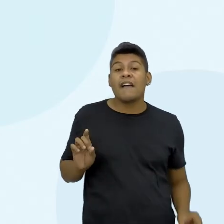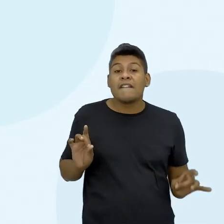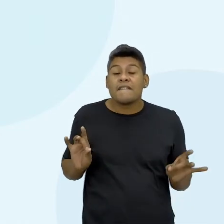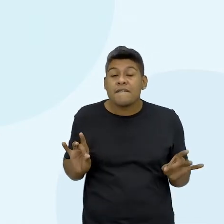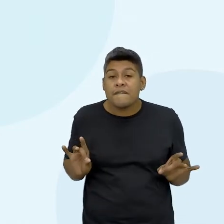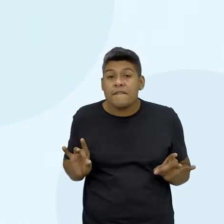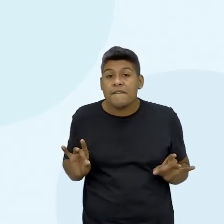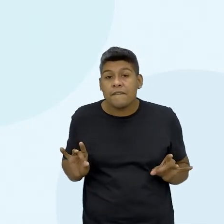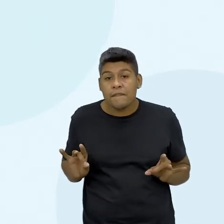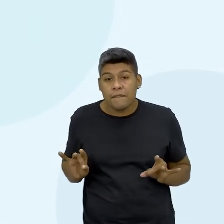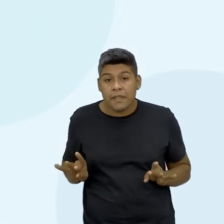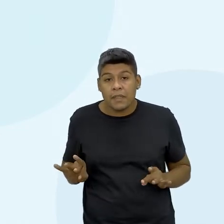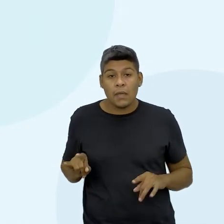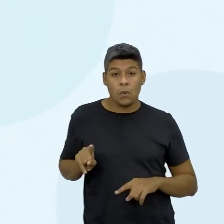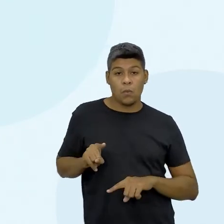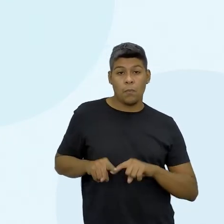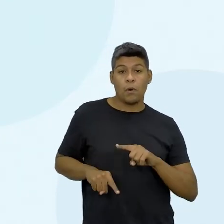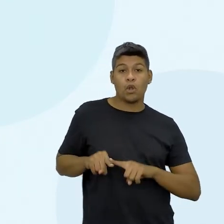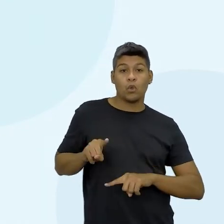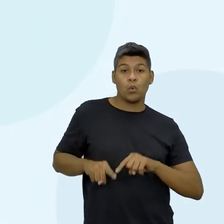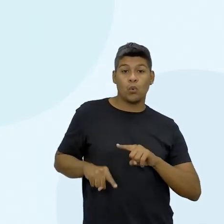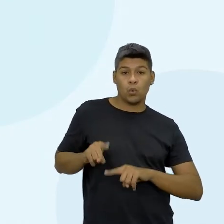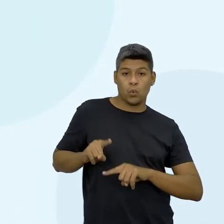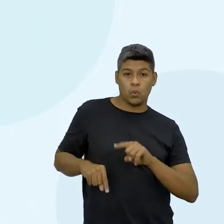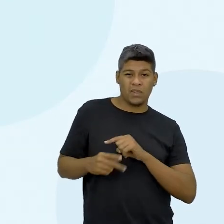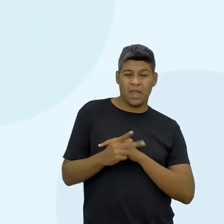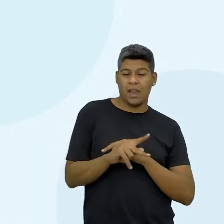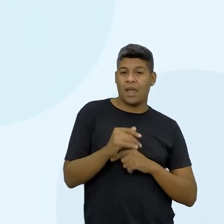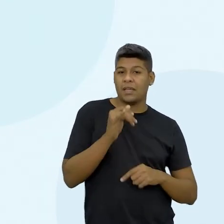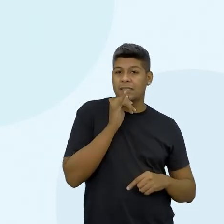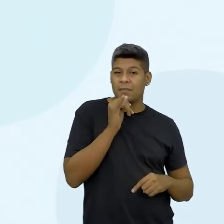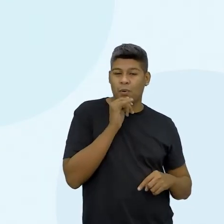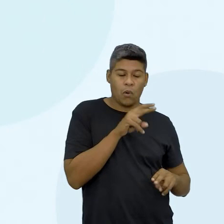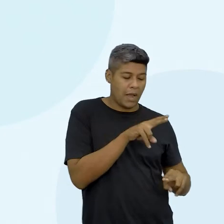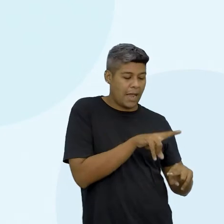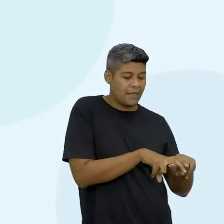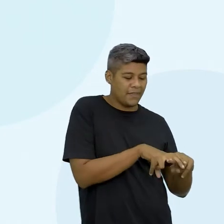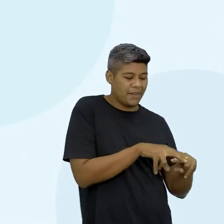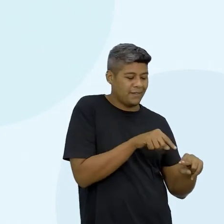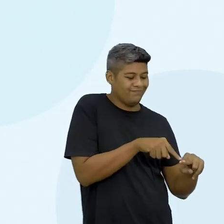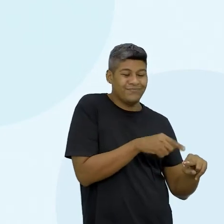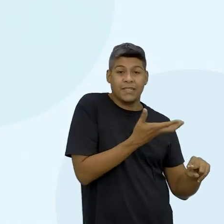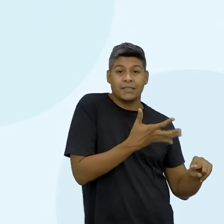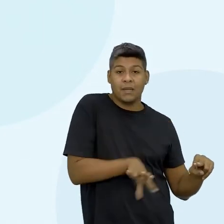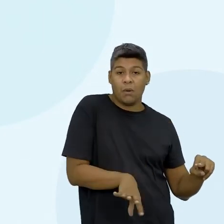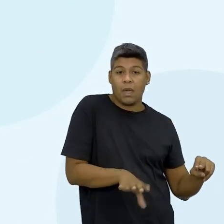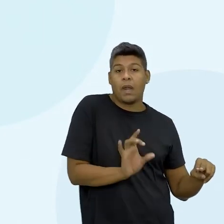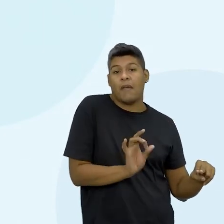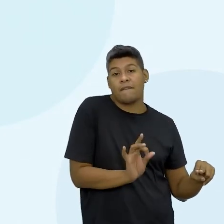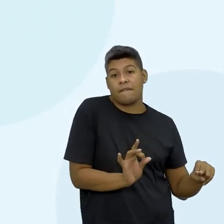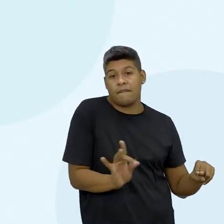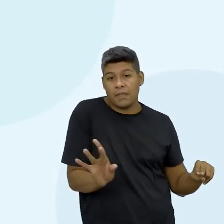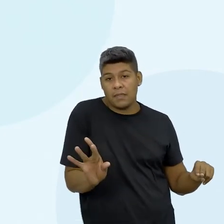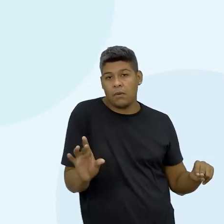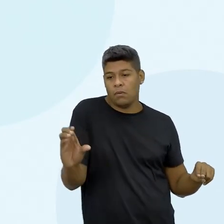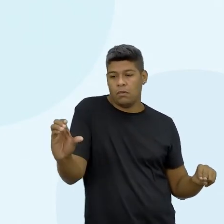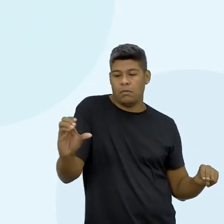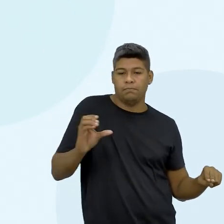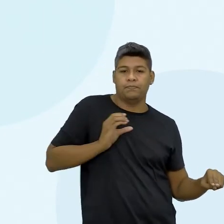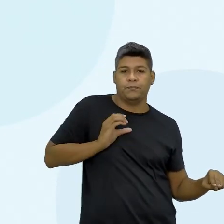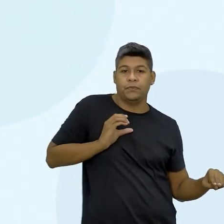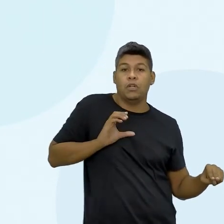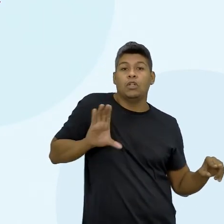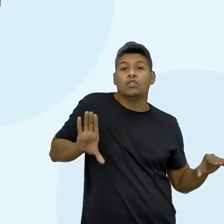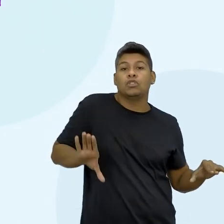ela vende algo que ela não quer mais, quando ela vende algo que ela não quer mais, esse dinheiro vai